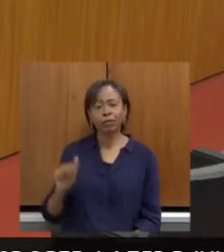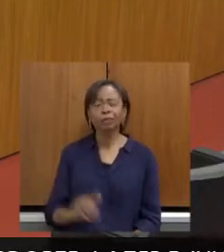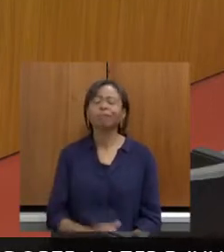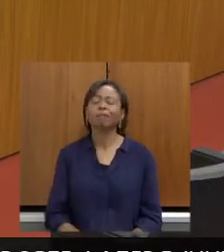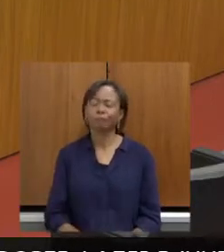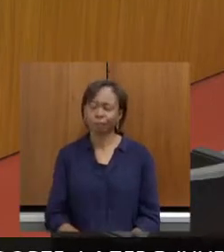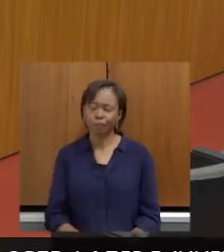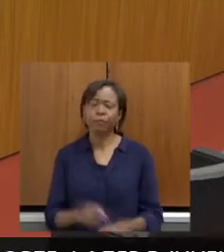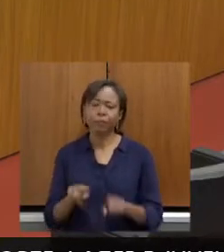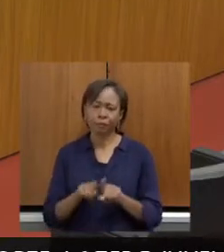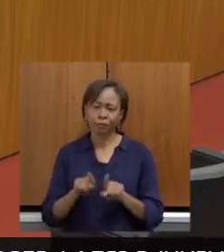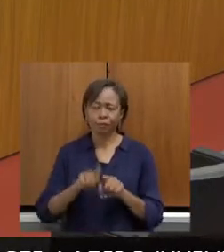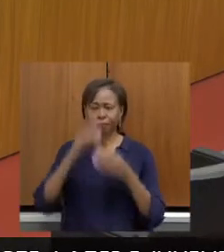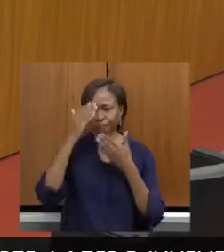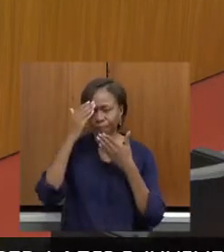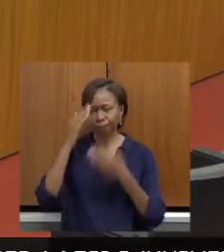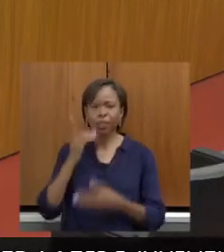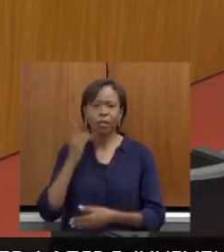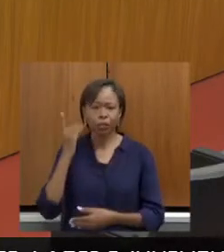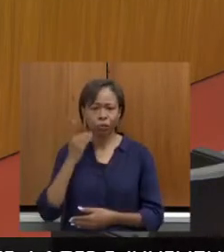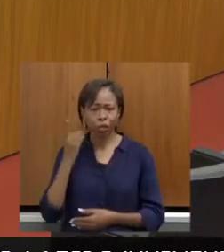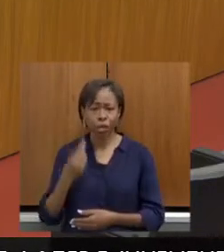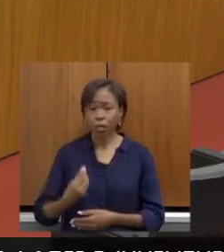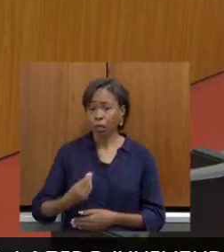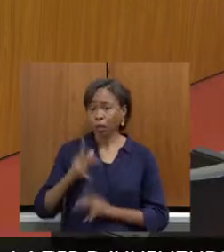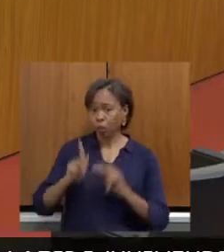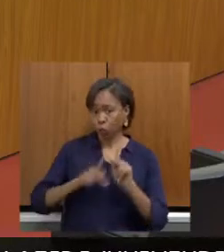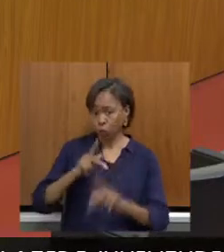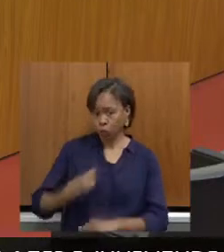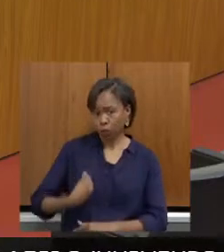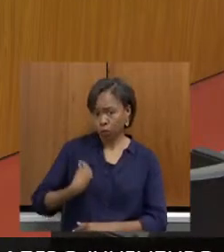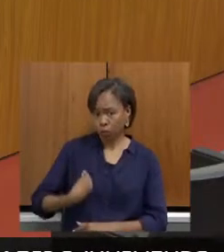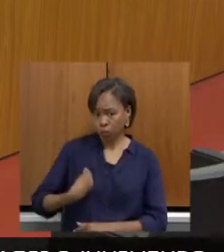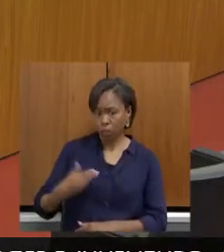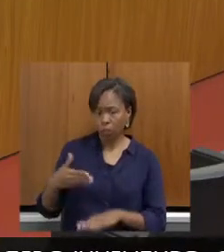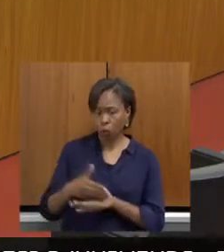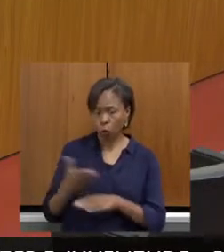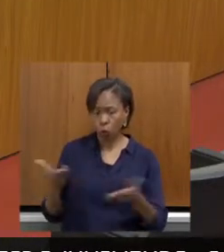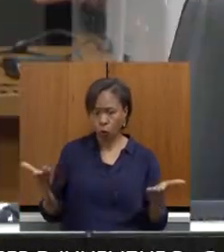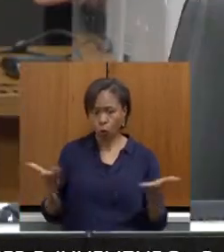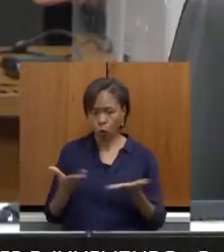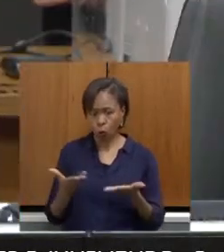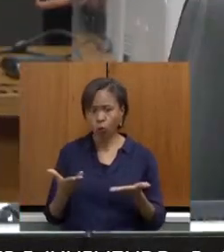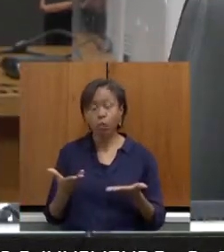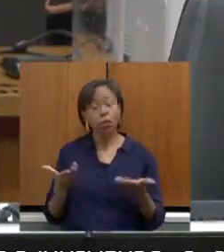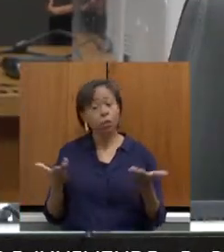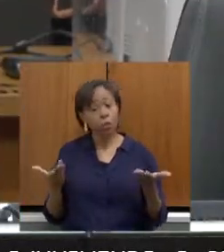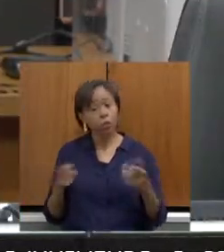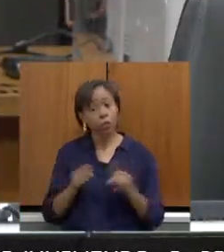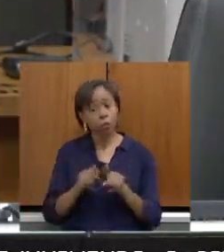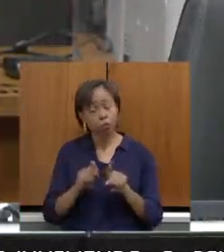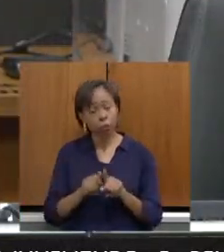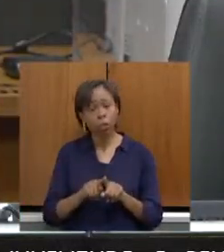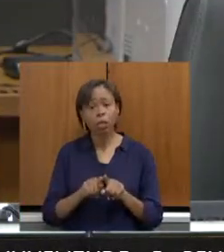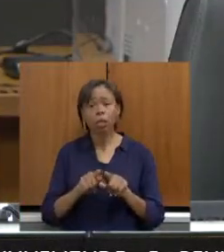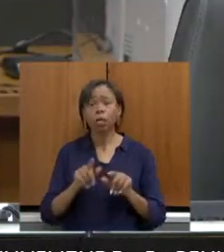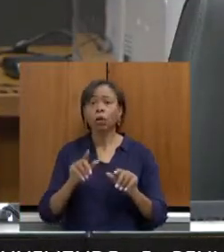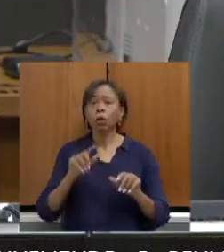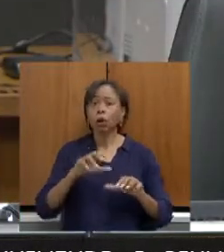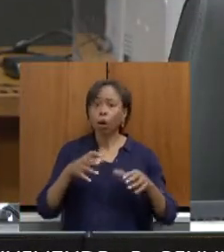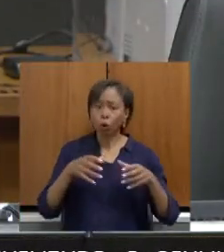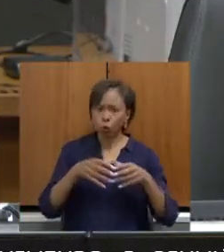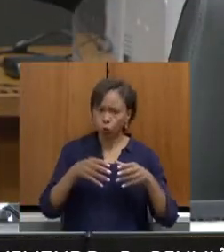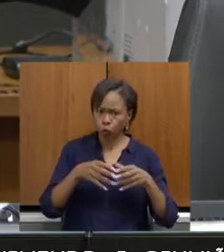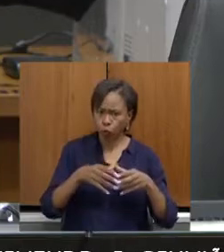Agradecer também, deputado, todos os presentes por estarem aqui conosco nesse momento tão especial e colocar aí também toda a equipe da Defop, da